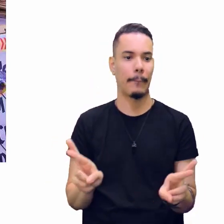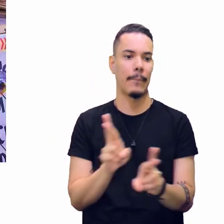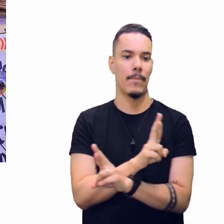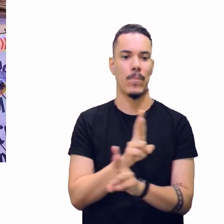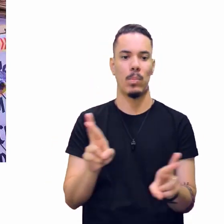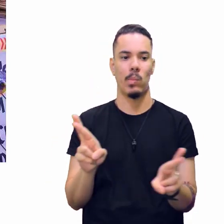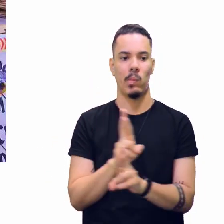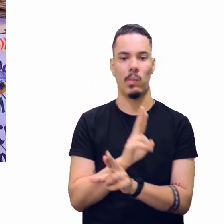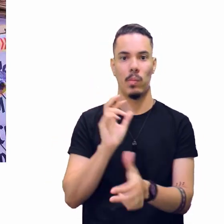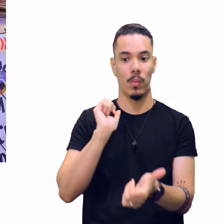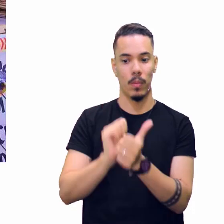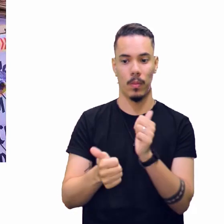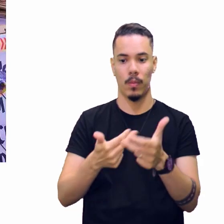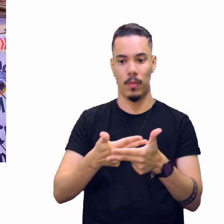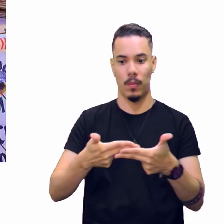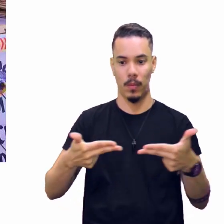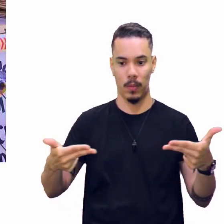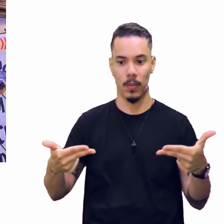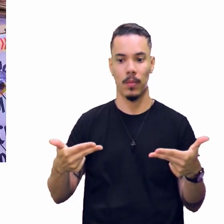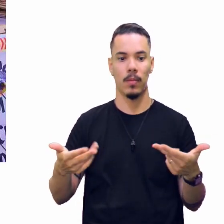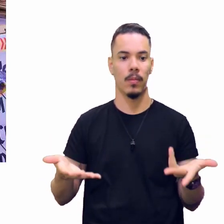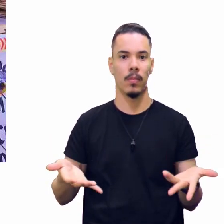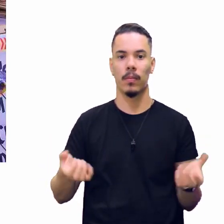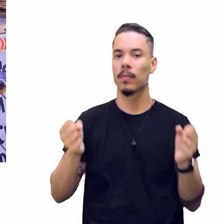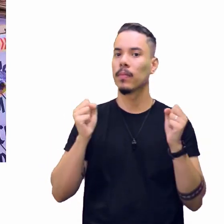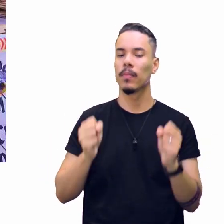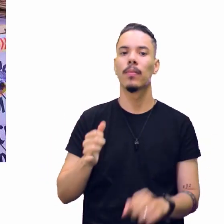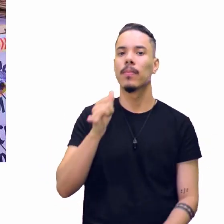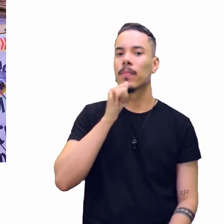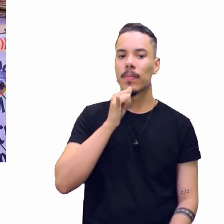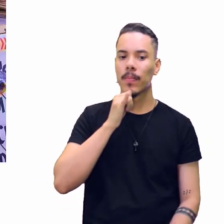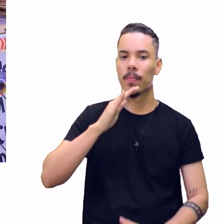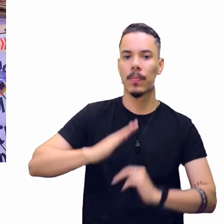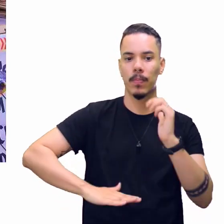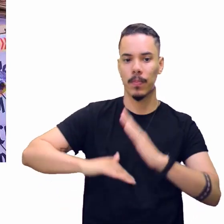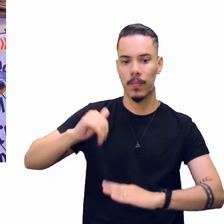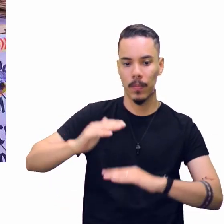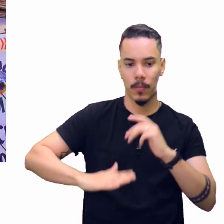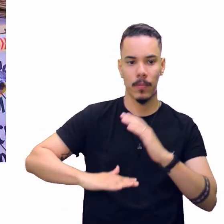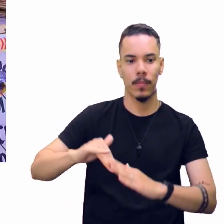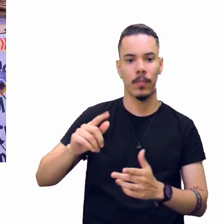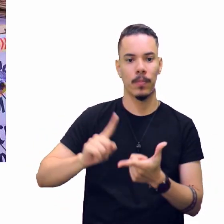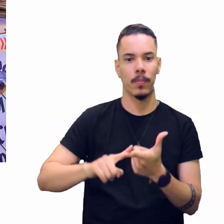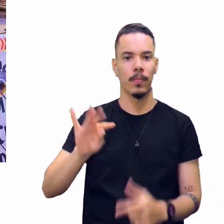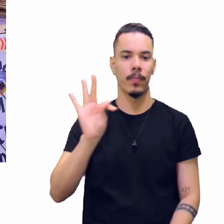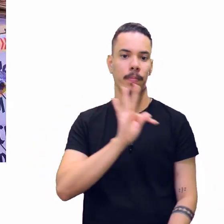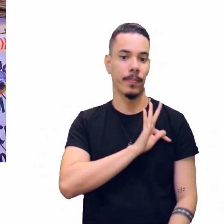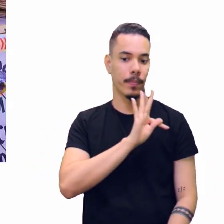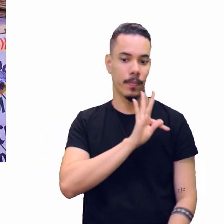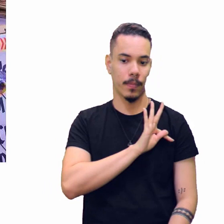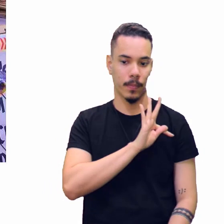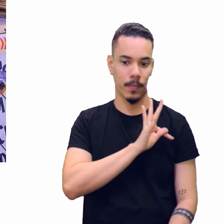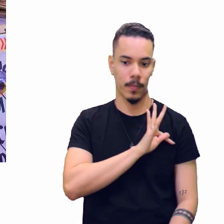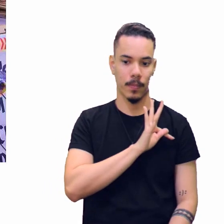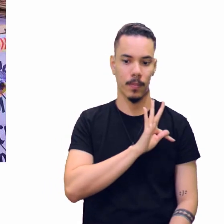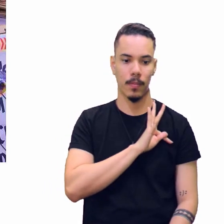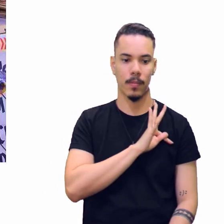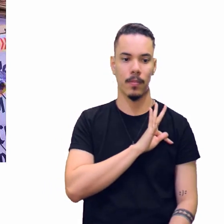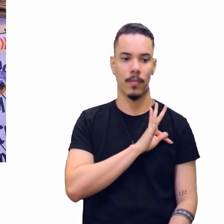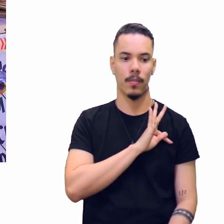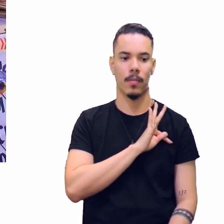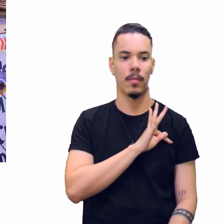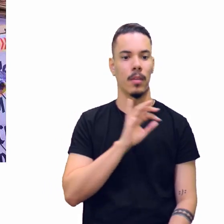ao esporte, pode ser com o jogador, com o técnico, que mais?